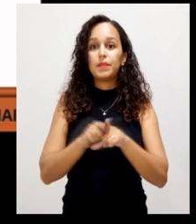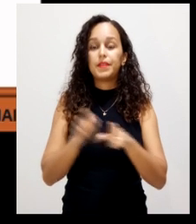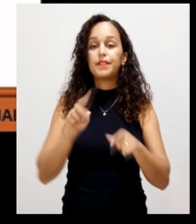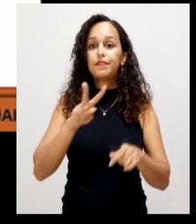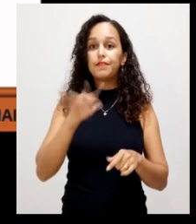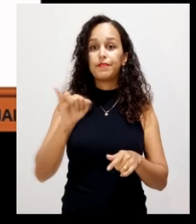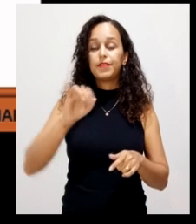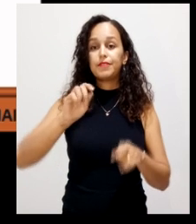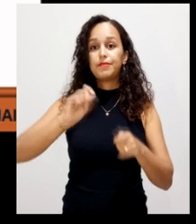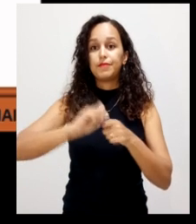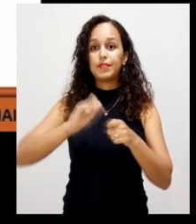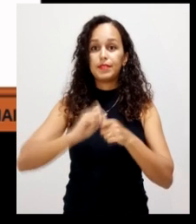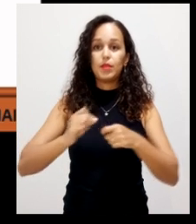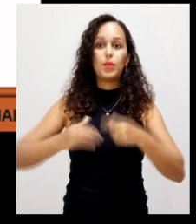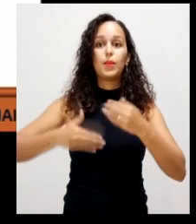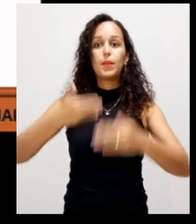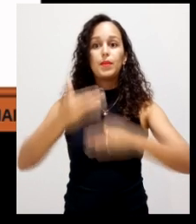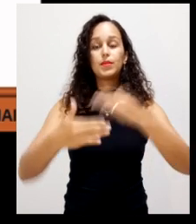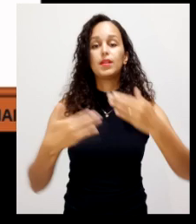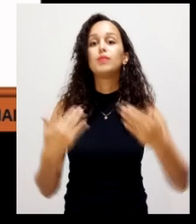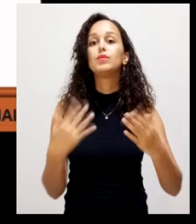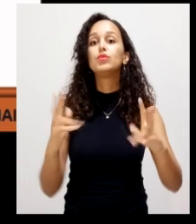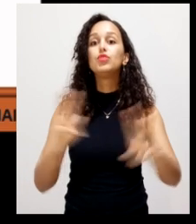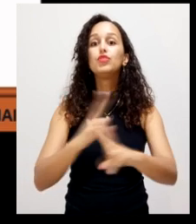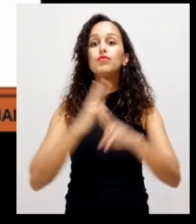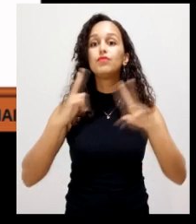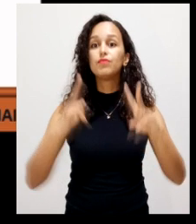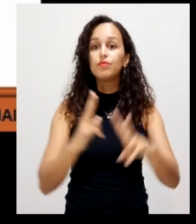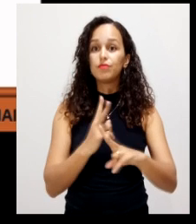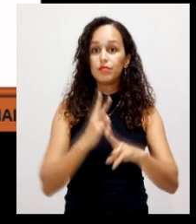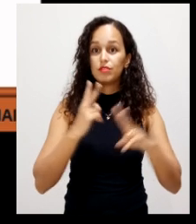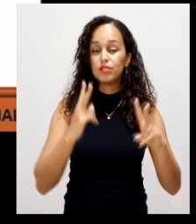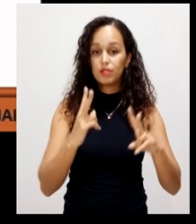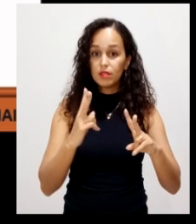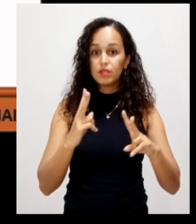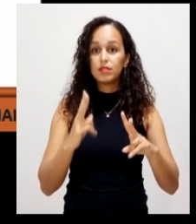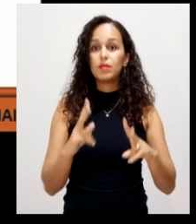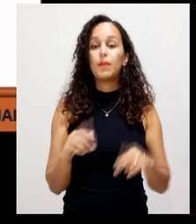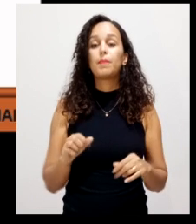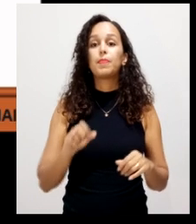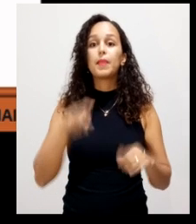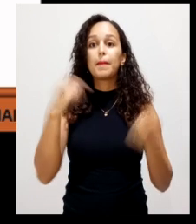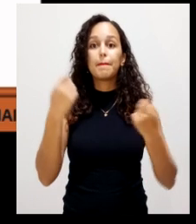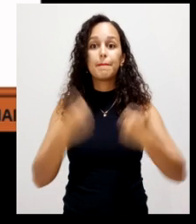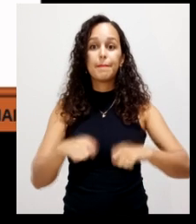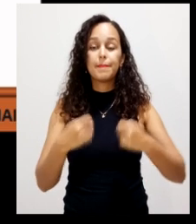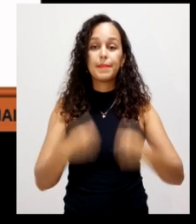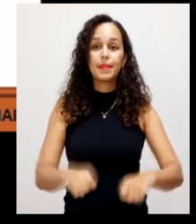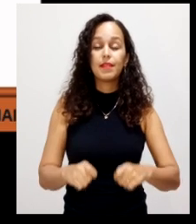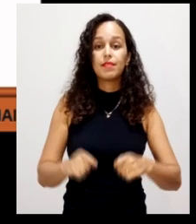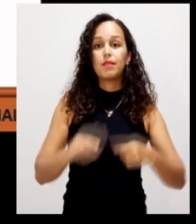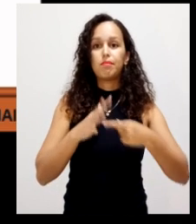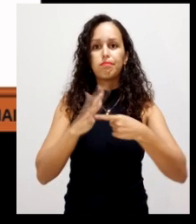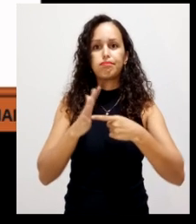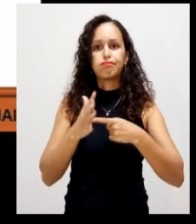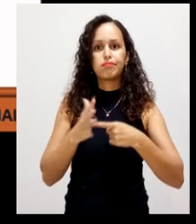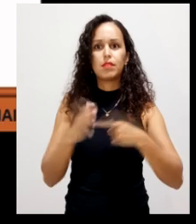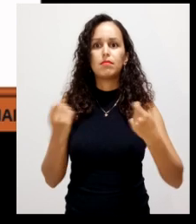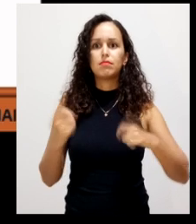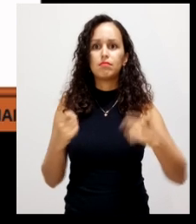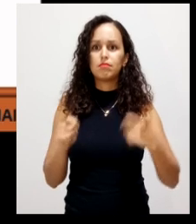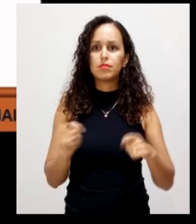processo de aeração, reviramento da leira, não é uma máquina, mas sim um homem. E tem que ser adequado à